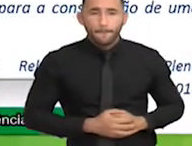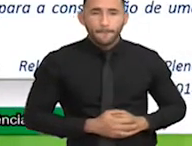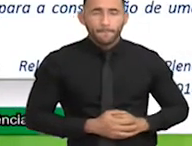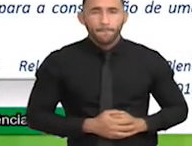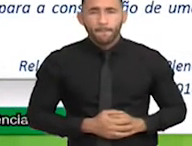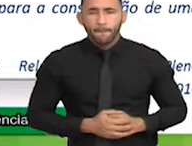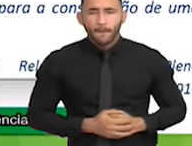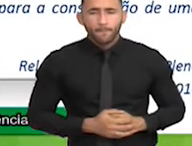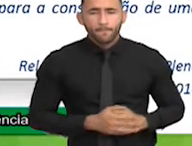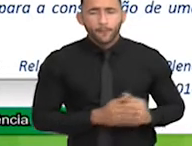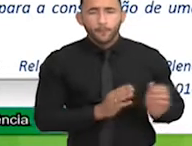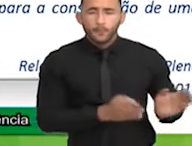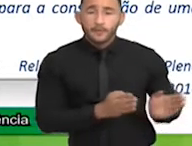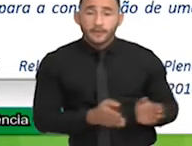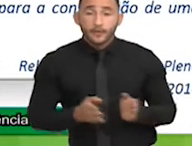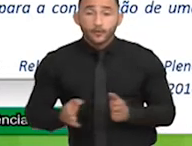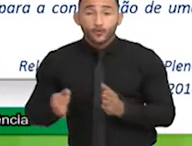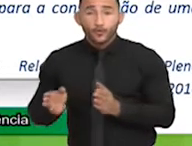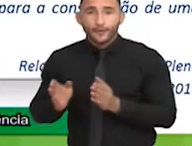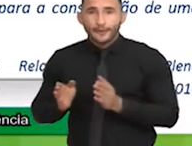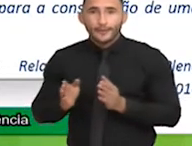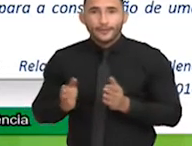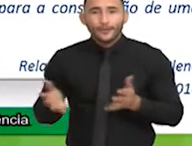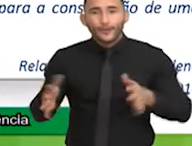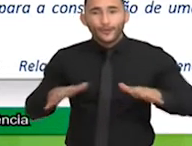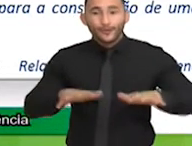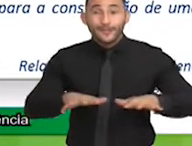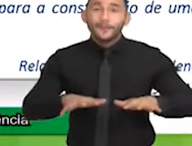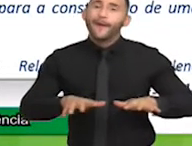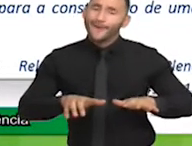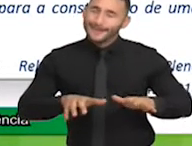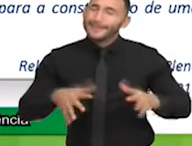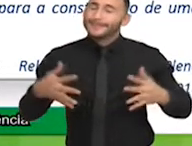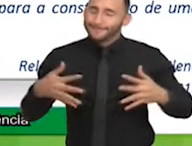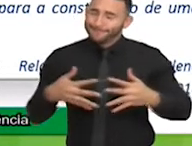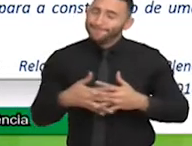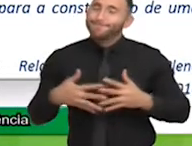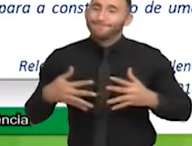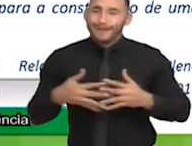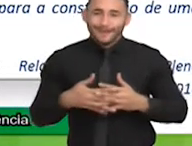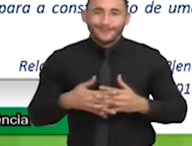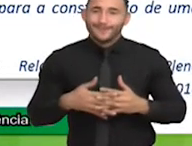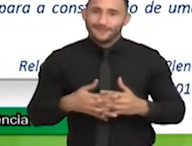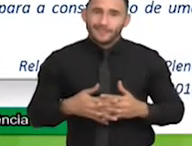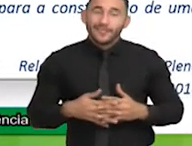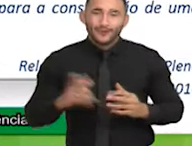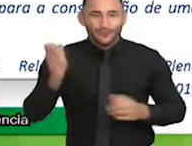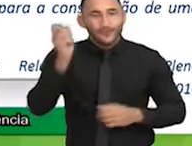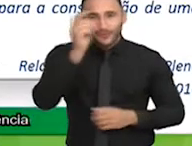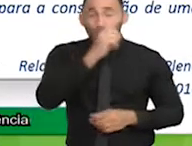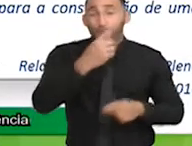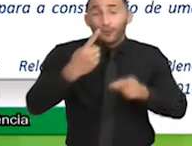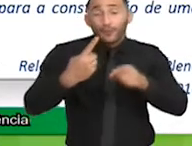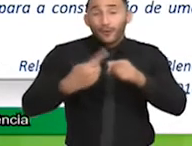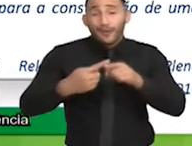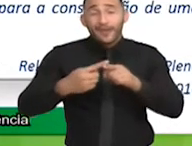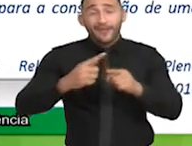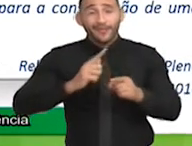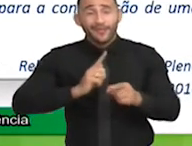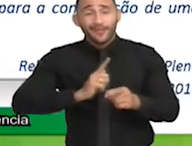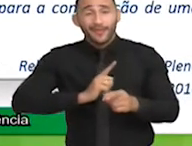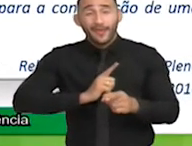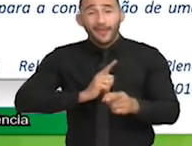realmente é muito complexo, muito difícil, porque envolve a